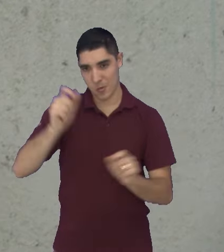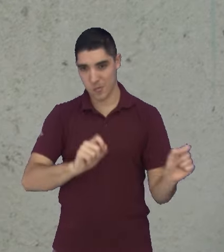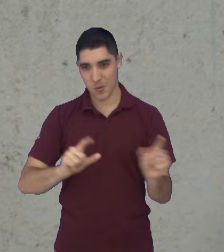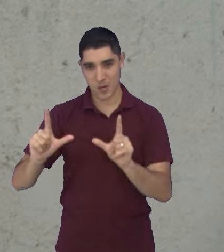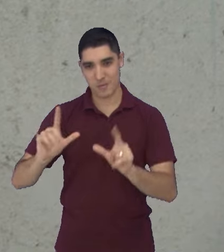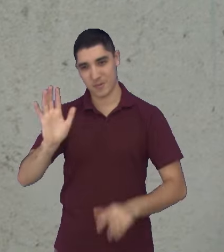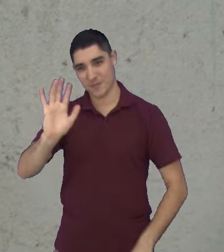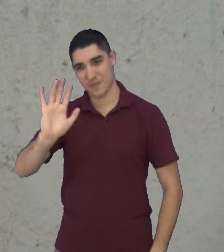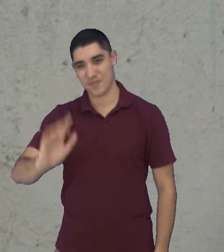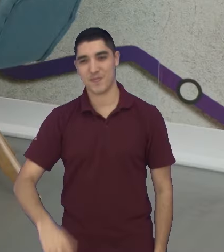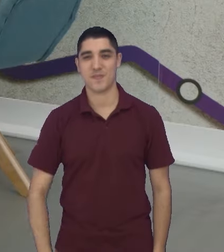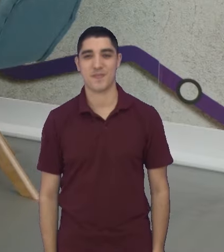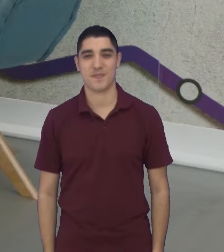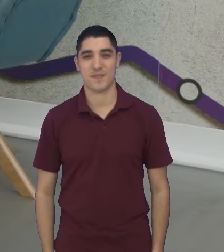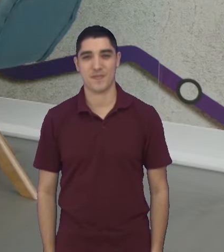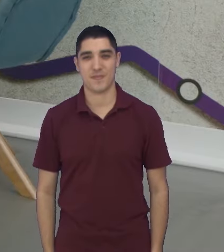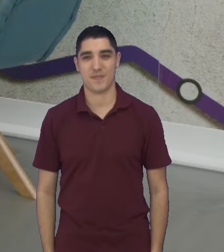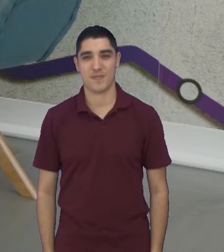Mercado. Tchau.